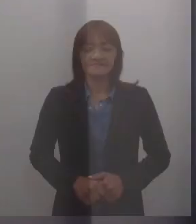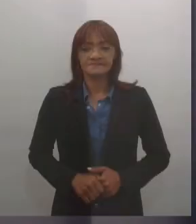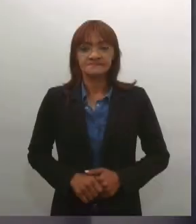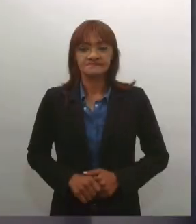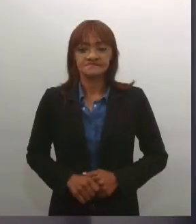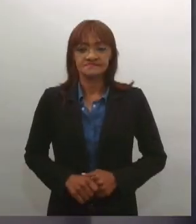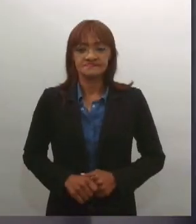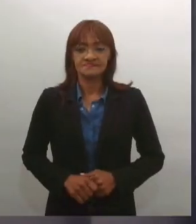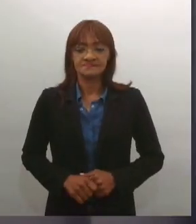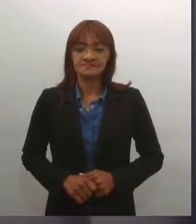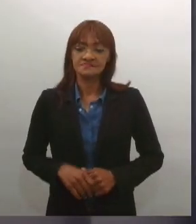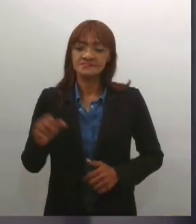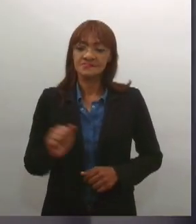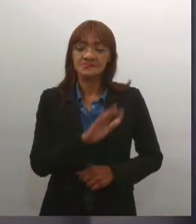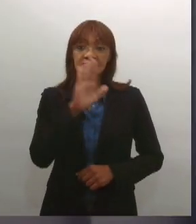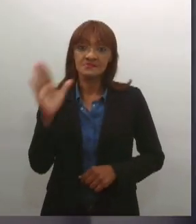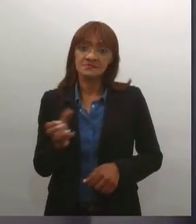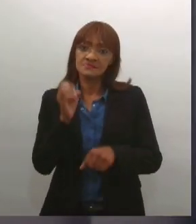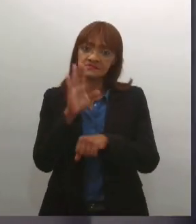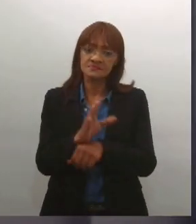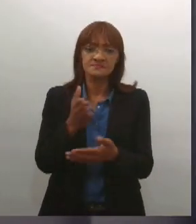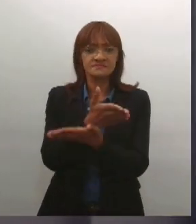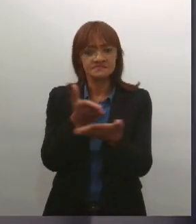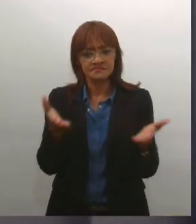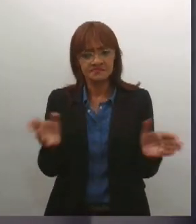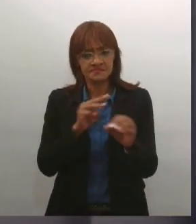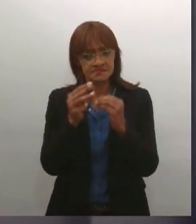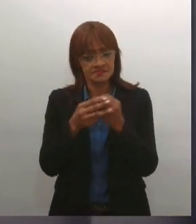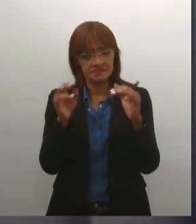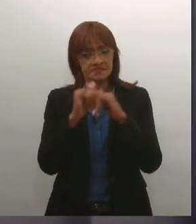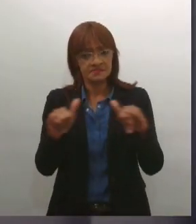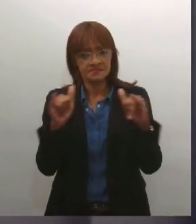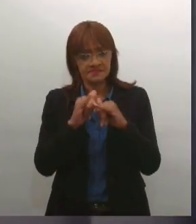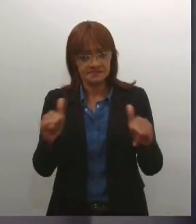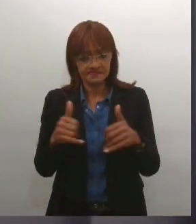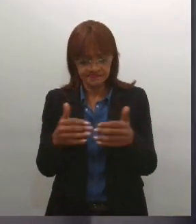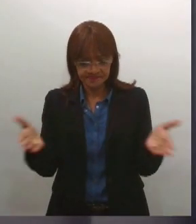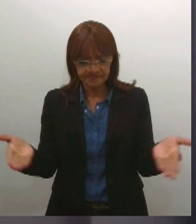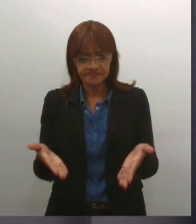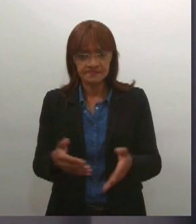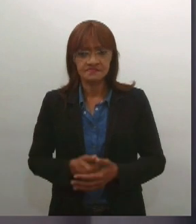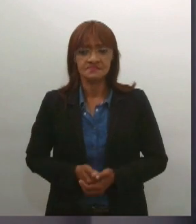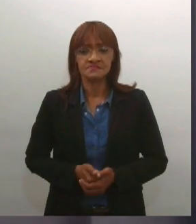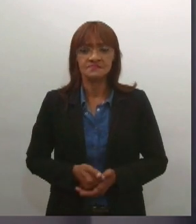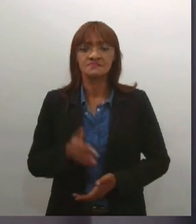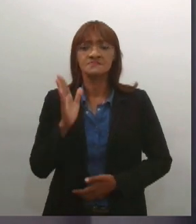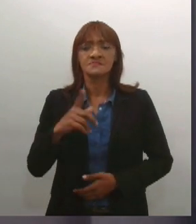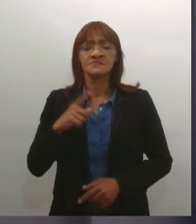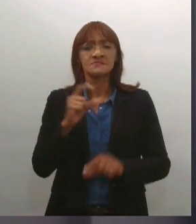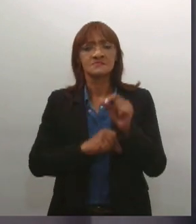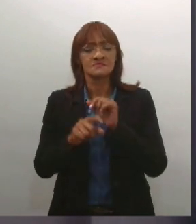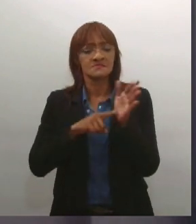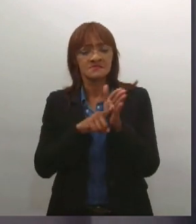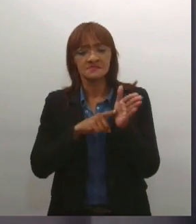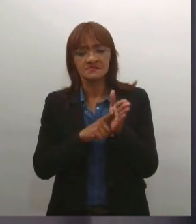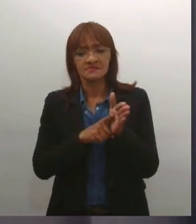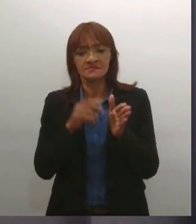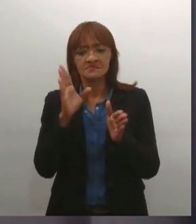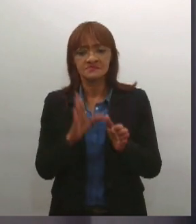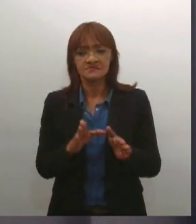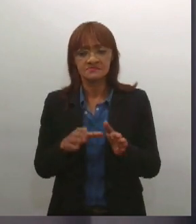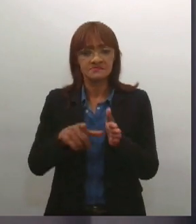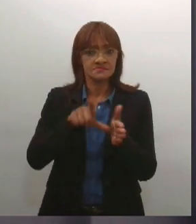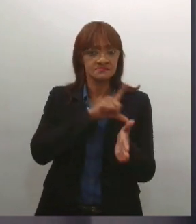Olá, boa tarde para você. O Informativo TV Alesi está no ar. E olha dados divulgados na última semana pelo Cadastro Geral de